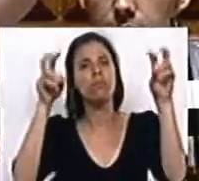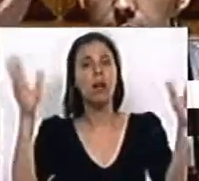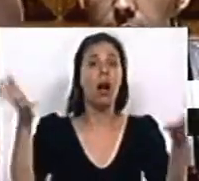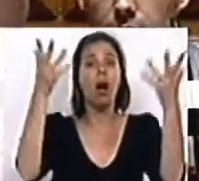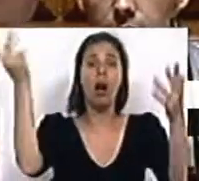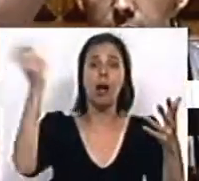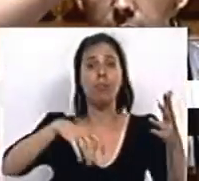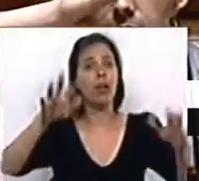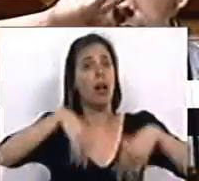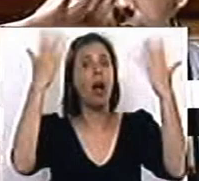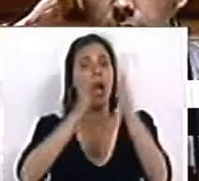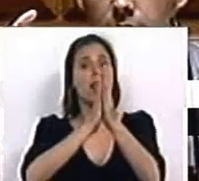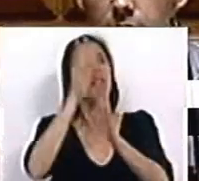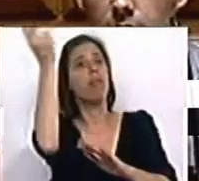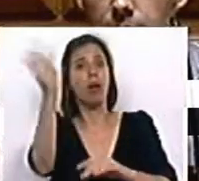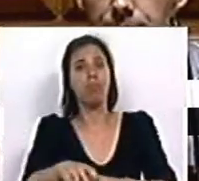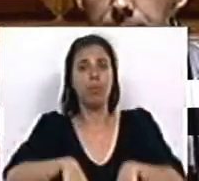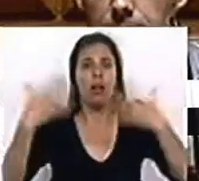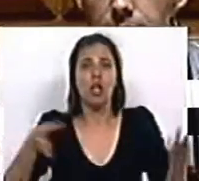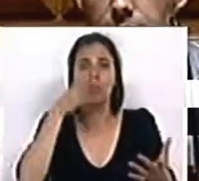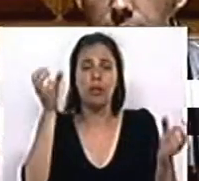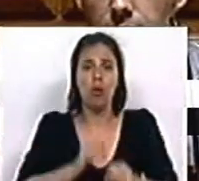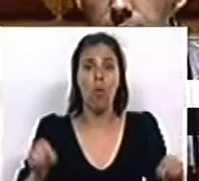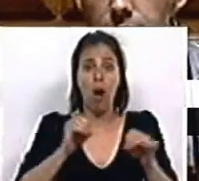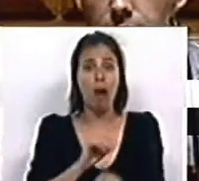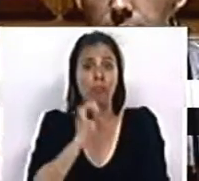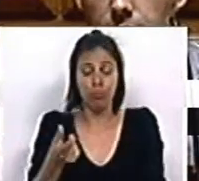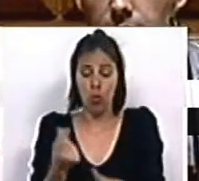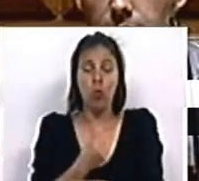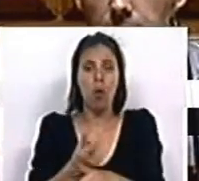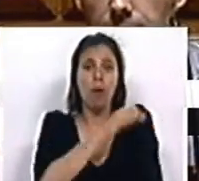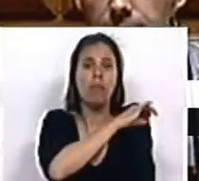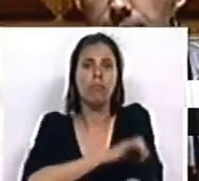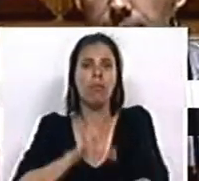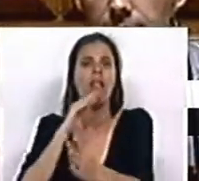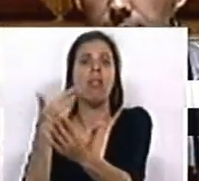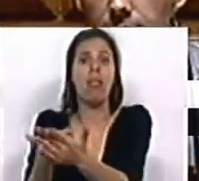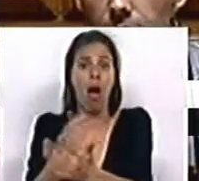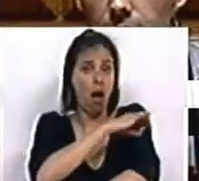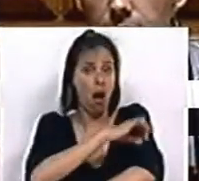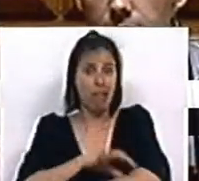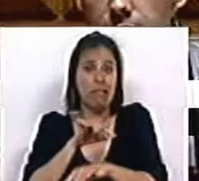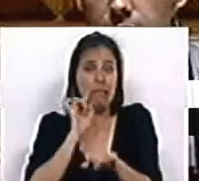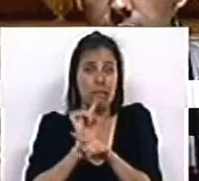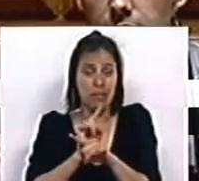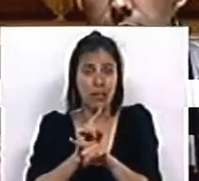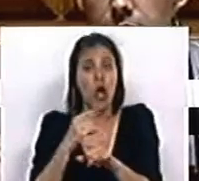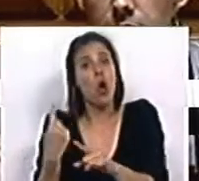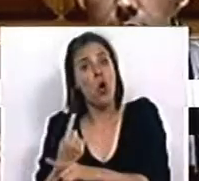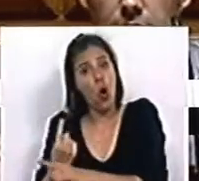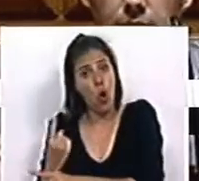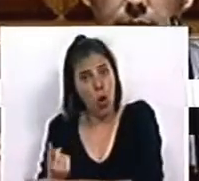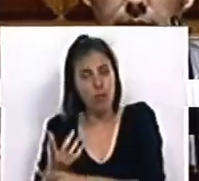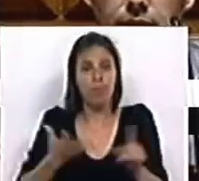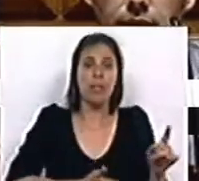divino, aconteceu de forma divina sem explicação. A perda de poder de compra resulta do empobrecimento, empobrecimento esse que resulta, entre outras